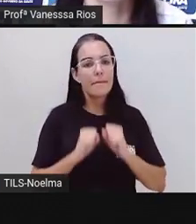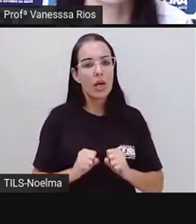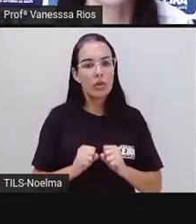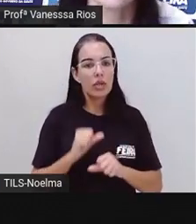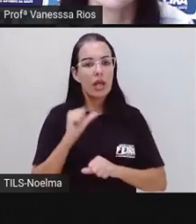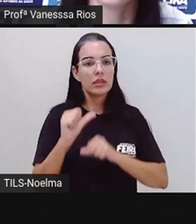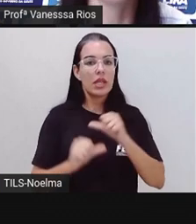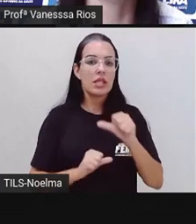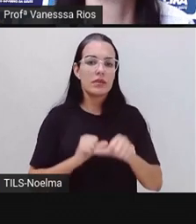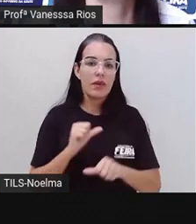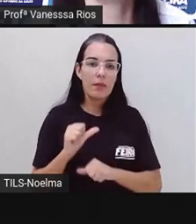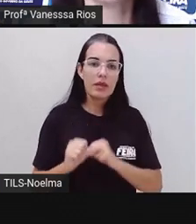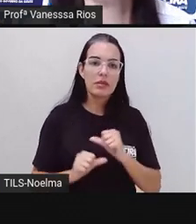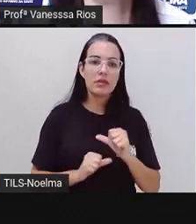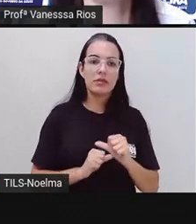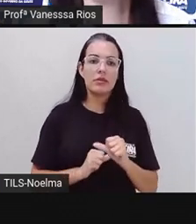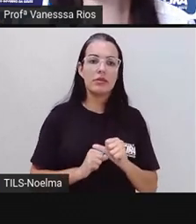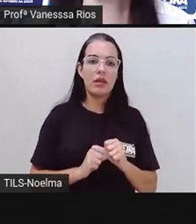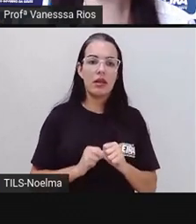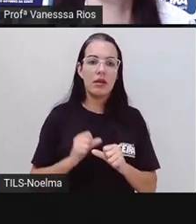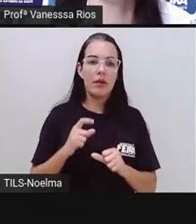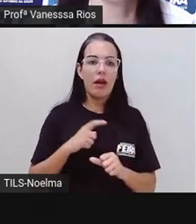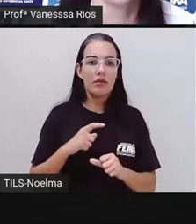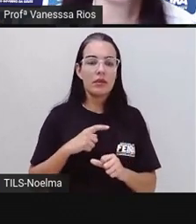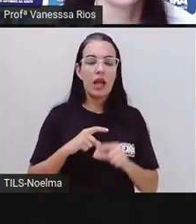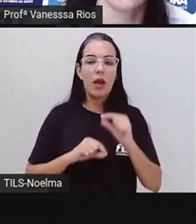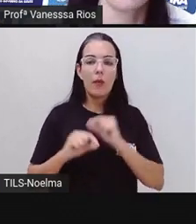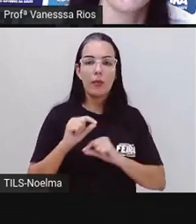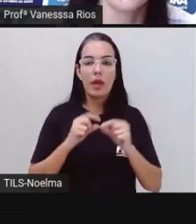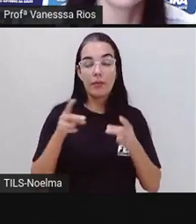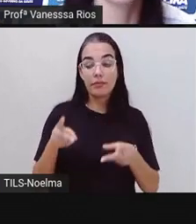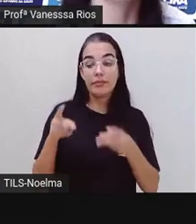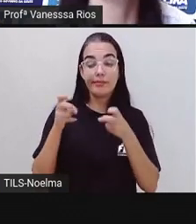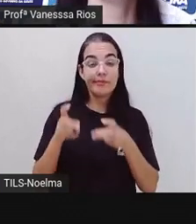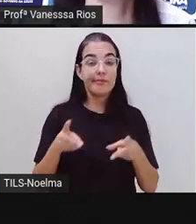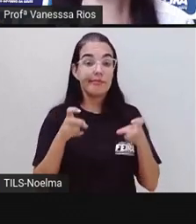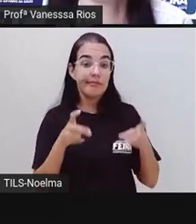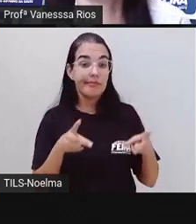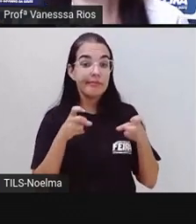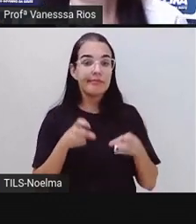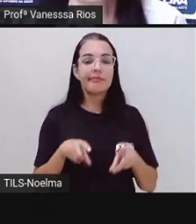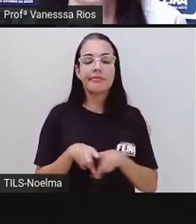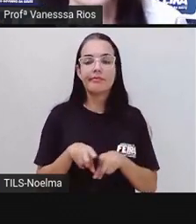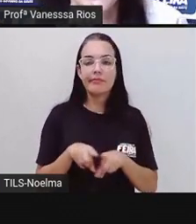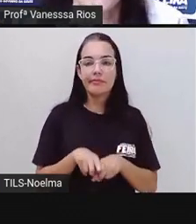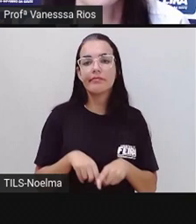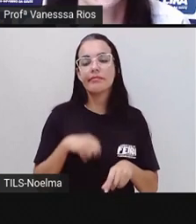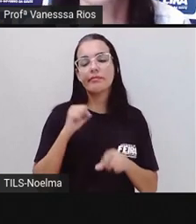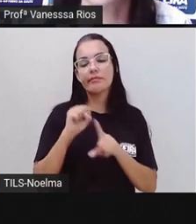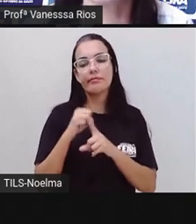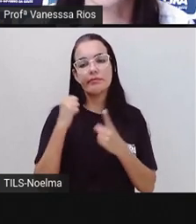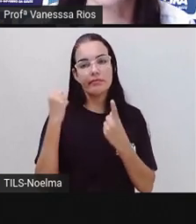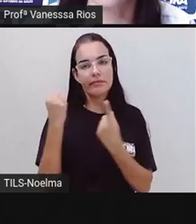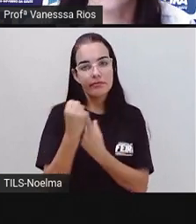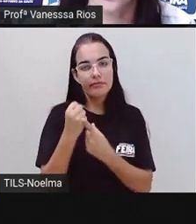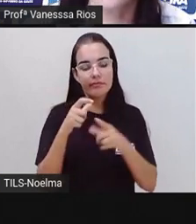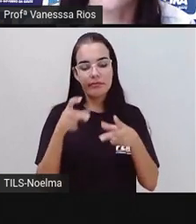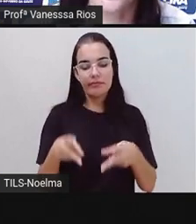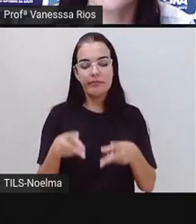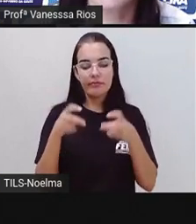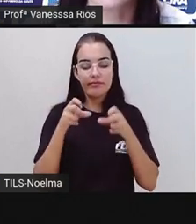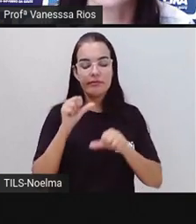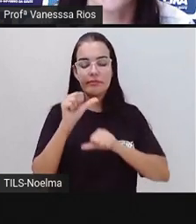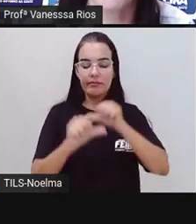transformação, daquilo que a gente está observando, de transformação social, de observar com